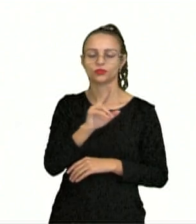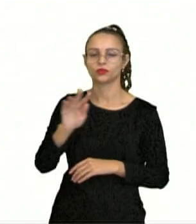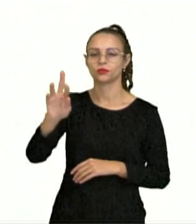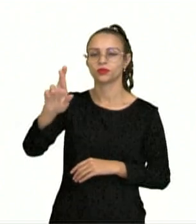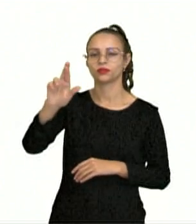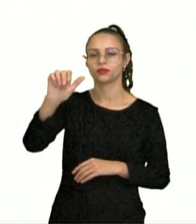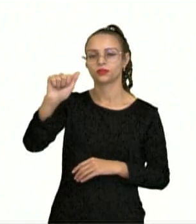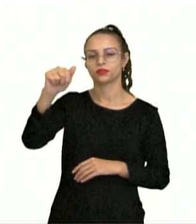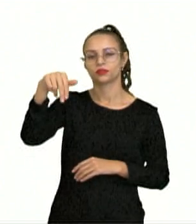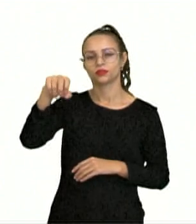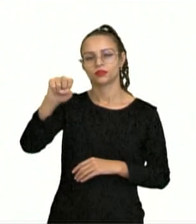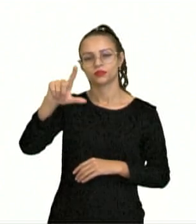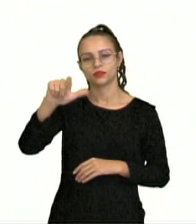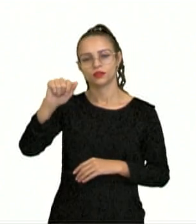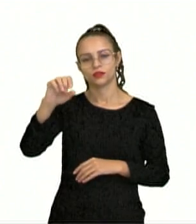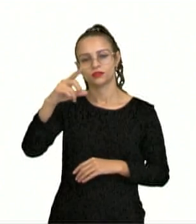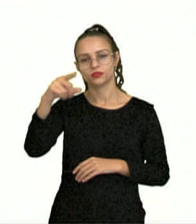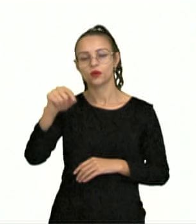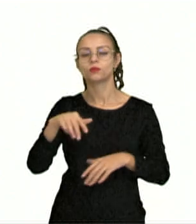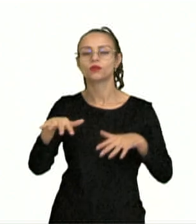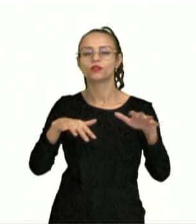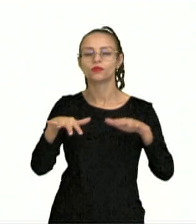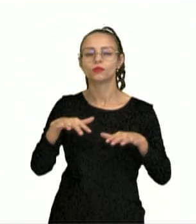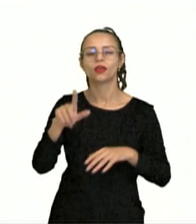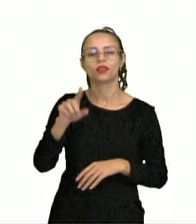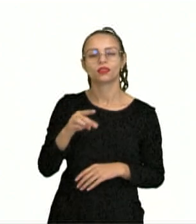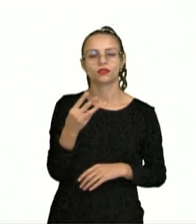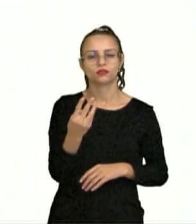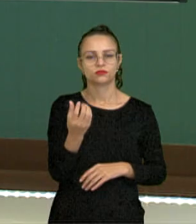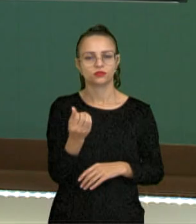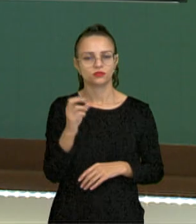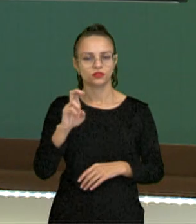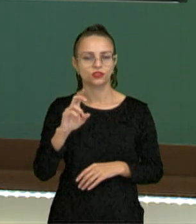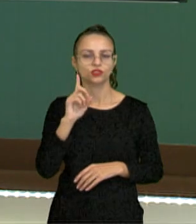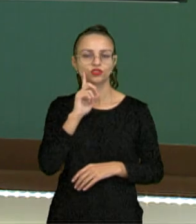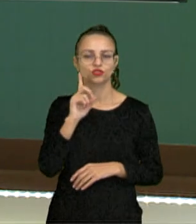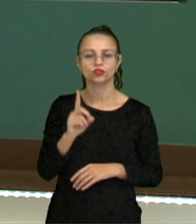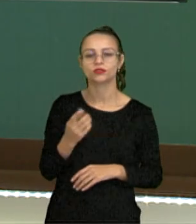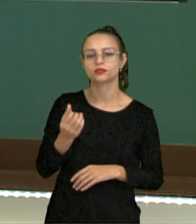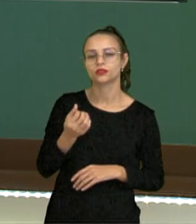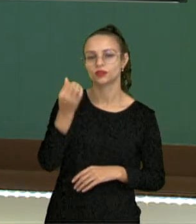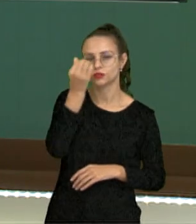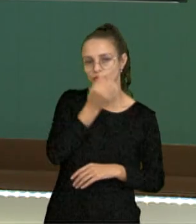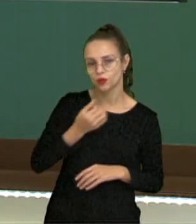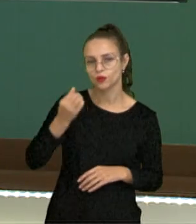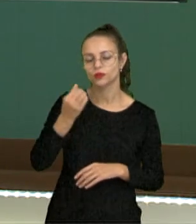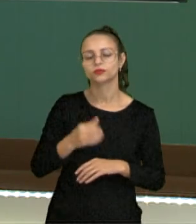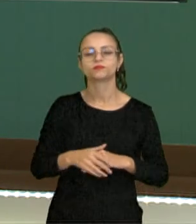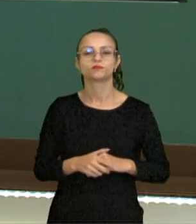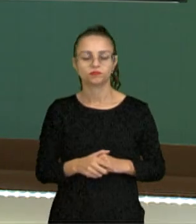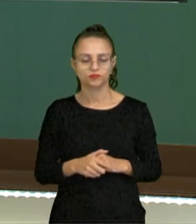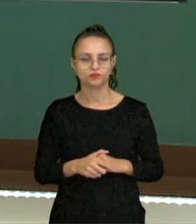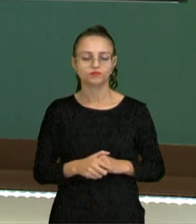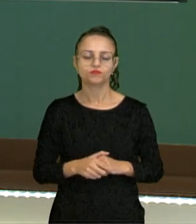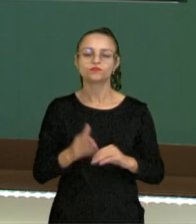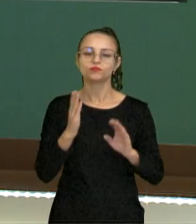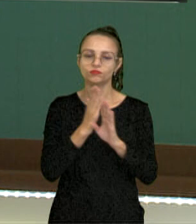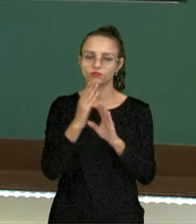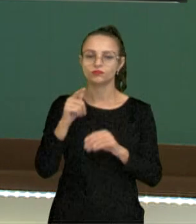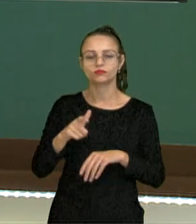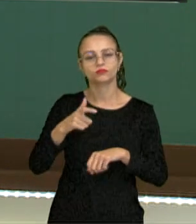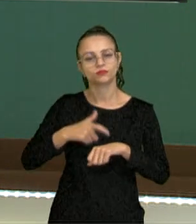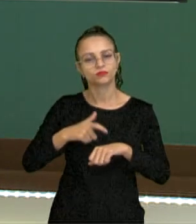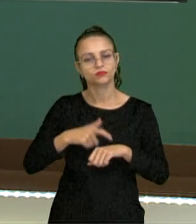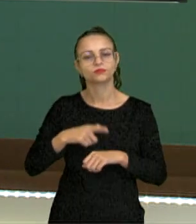dias e 6 horas. Esse é o tempo aproximado ali do movimento de translação. E a partir desse tempo